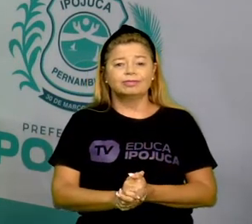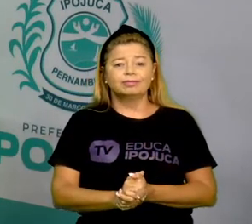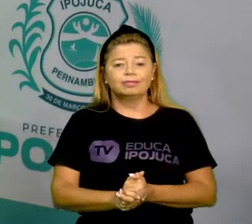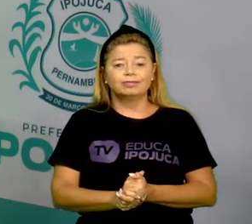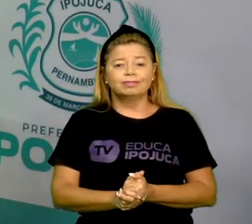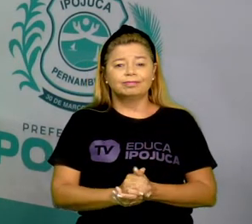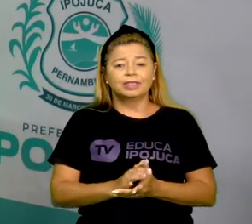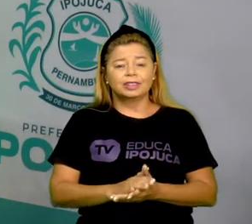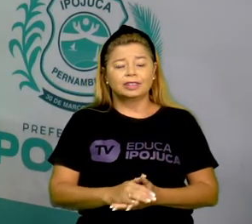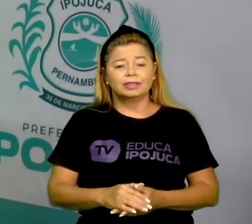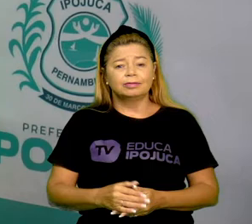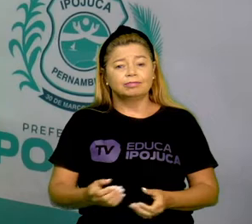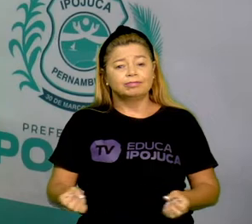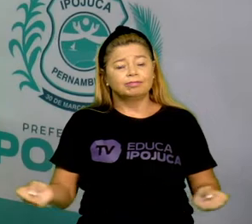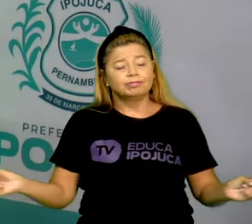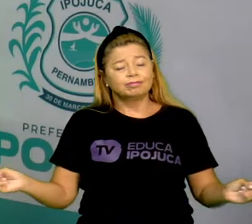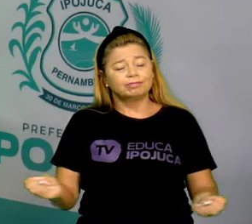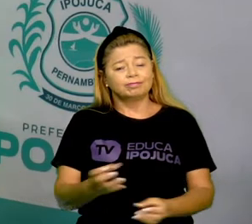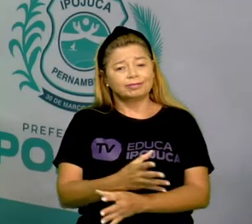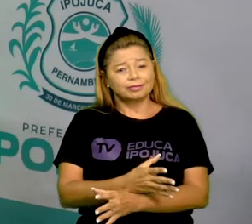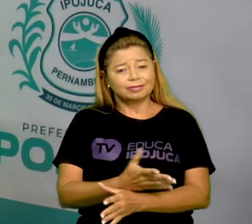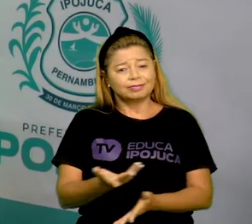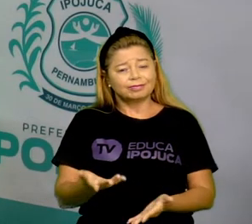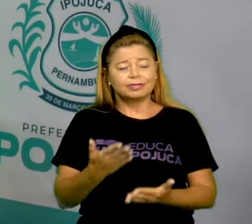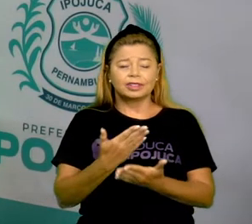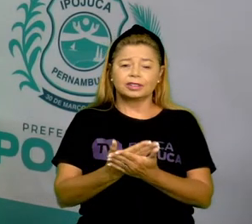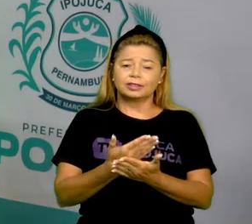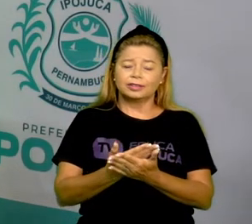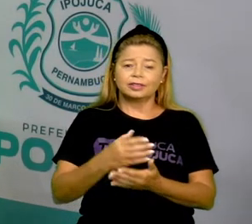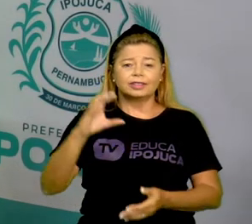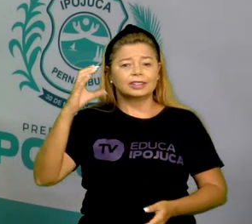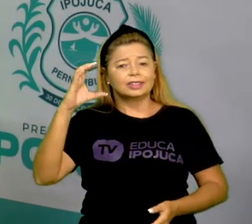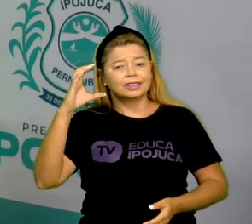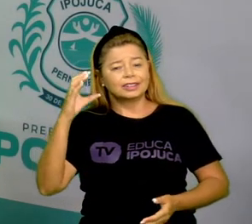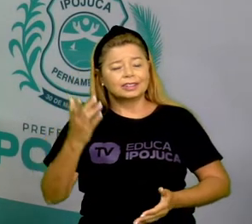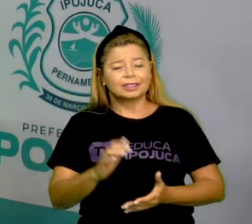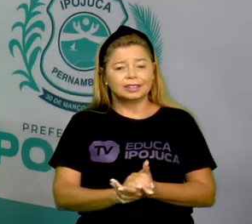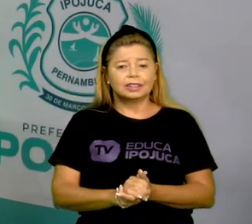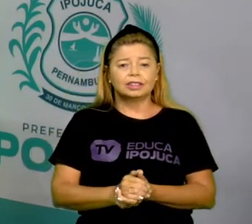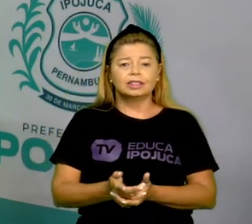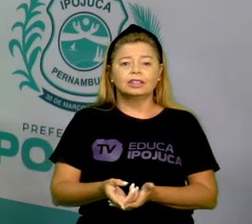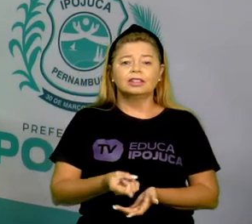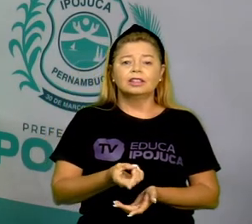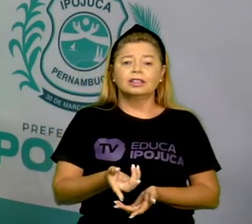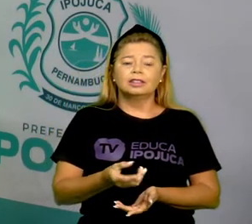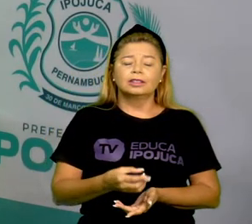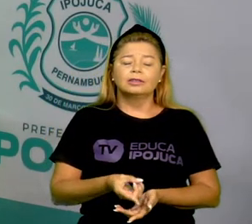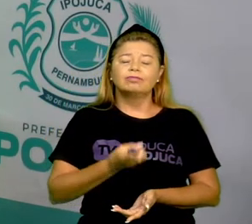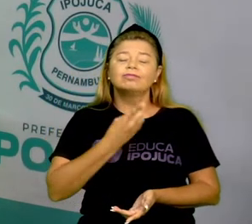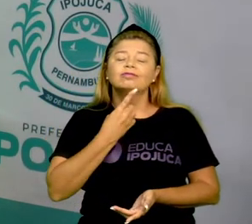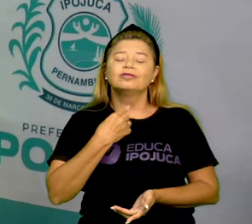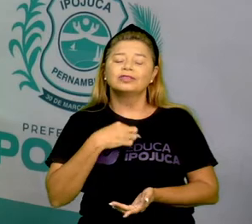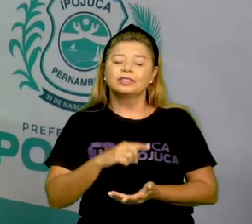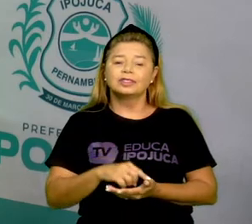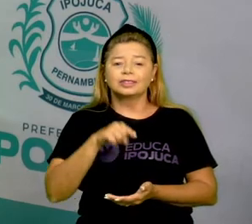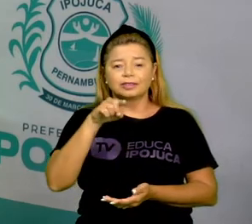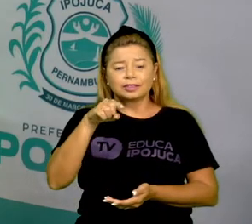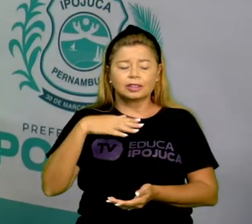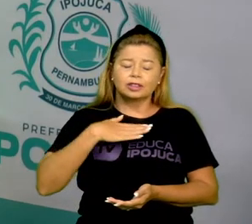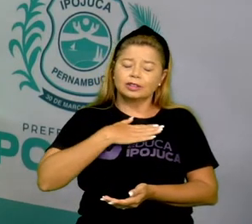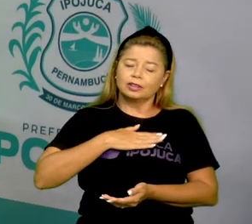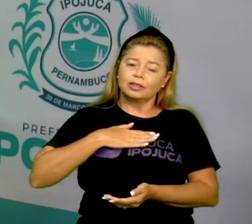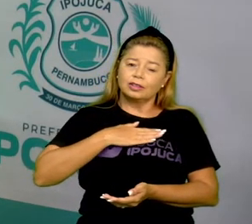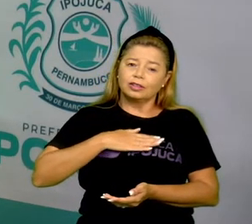E chegamos ao final de mais uma aula de ciências. E eu espero que vocês tenham gostado. E faça essa